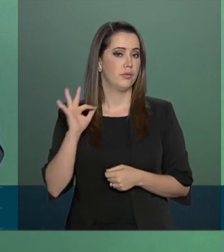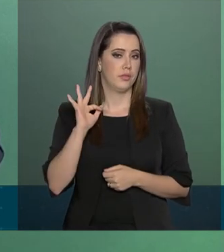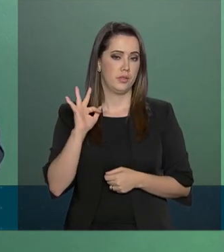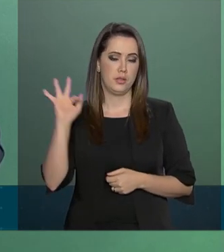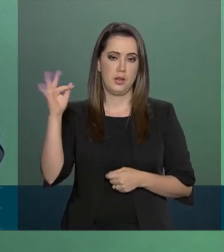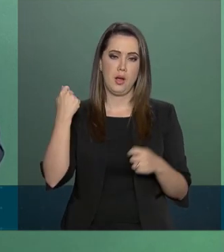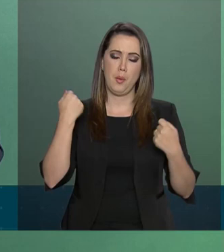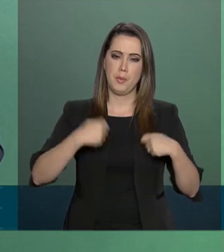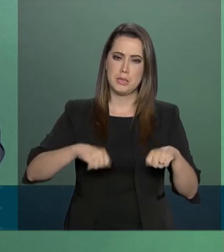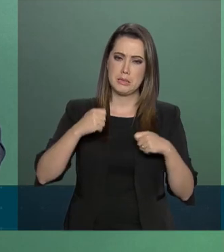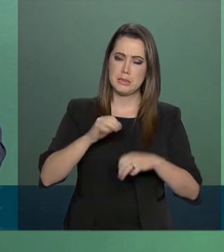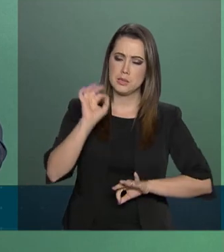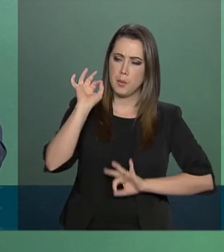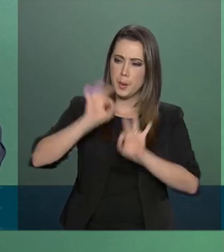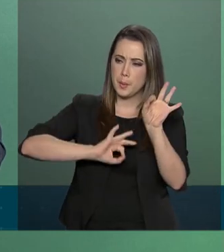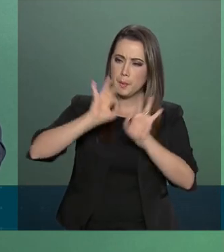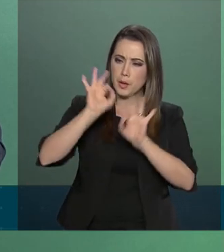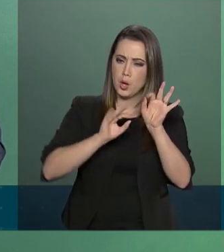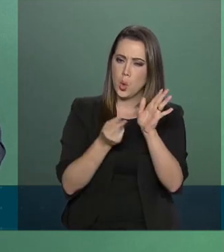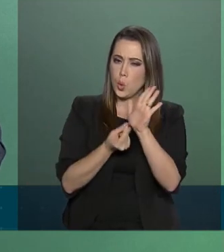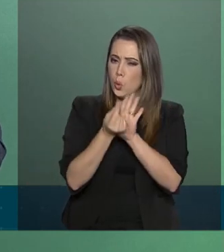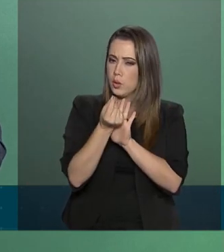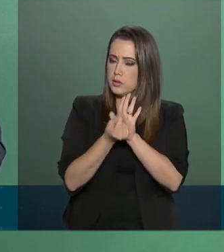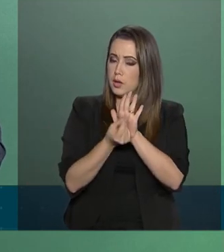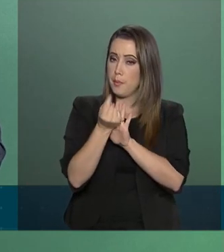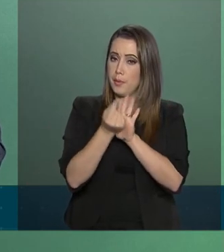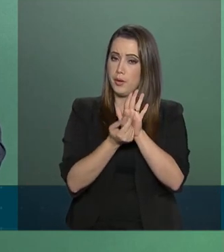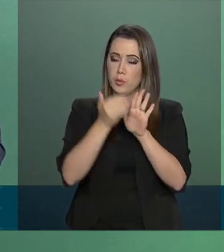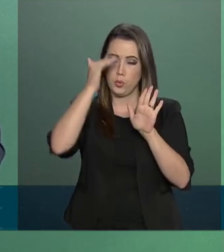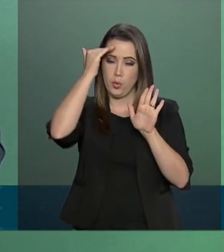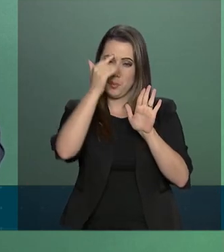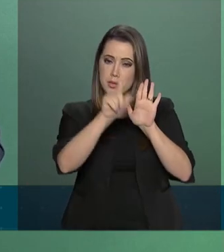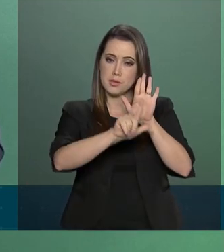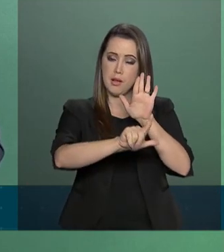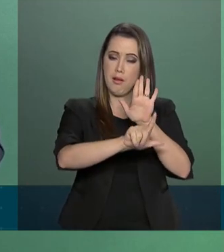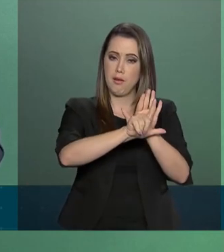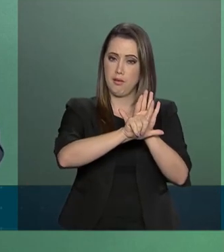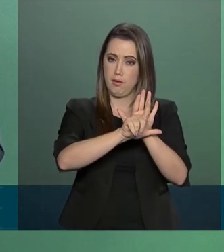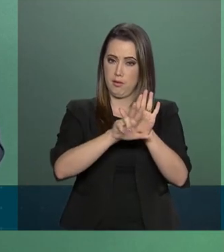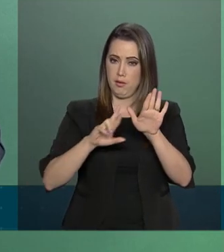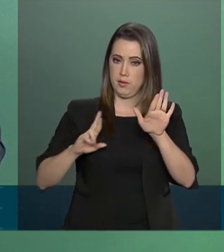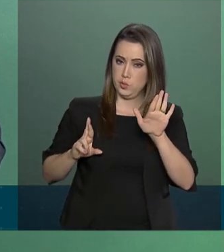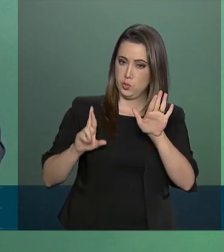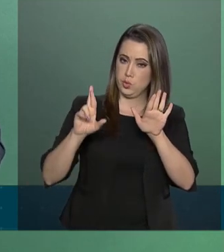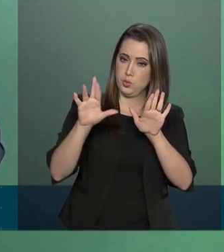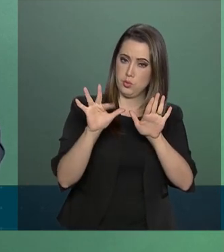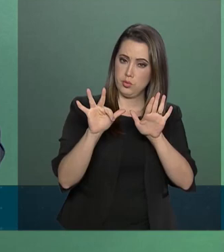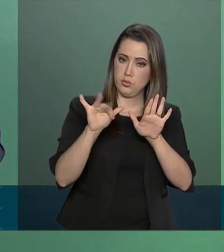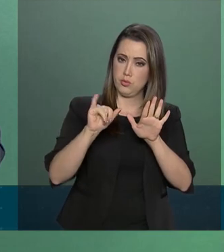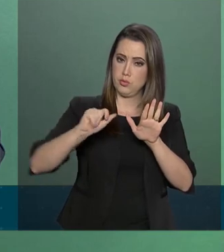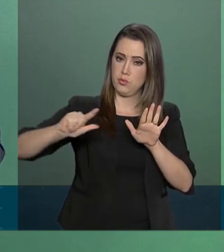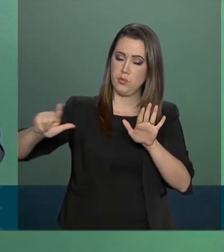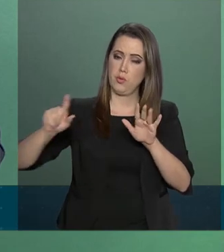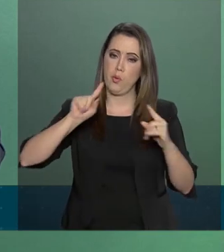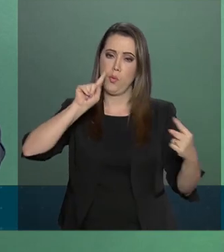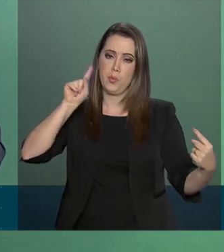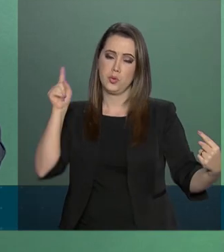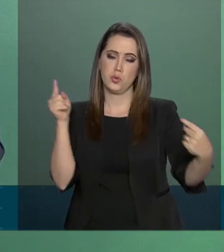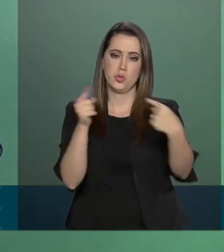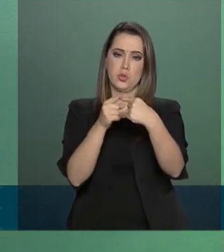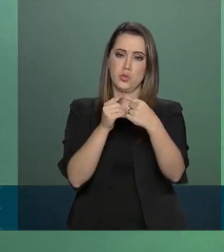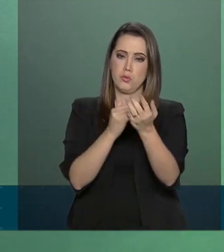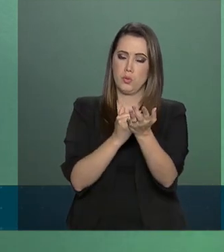adequar-se ao disposto na lei de responsabilidade fiscal, meta de resultado